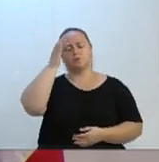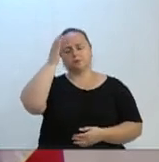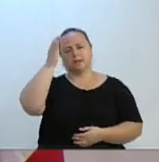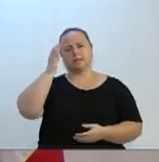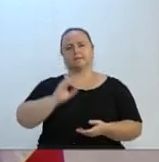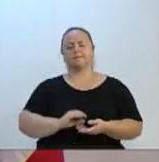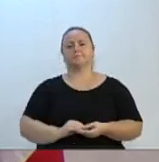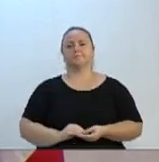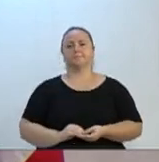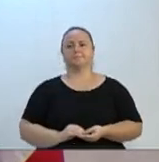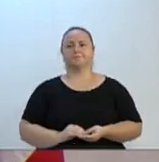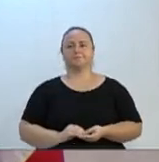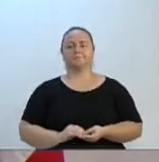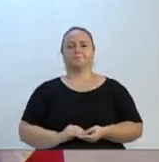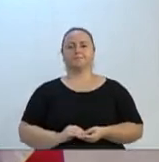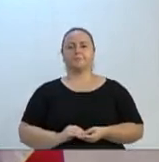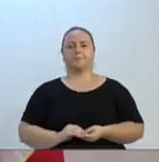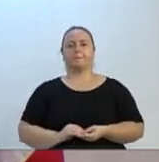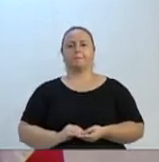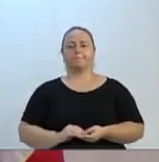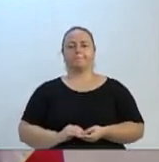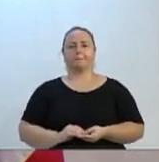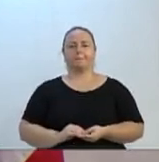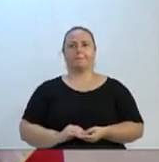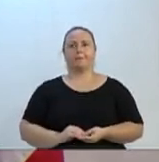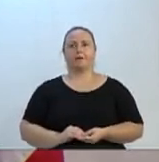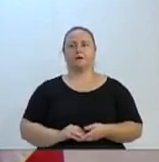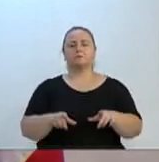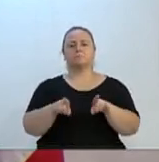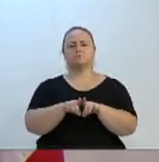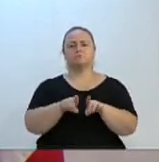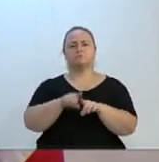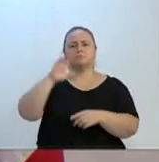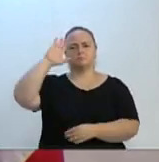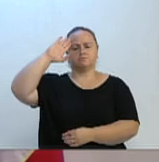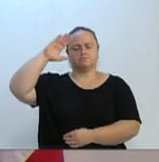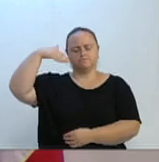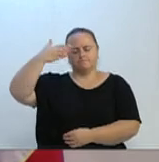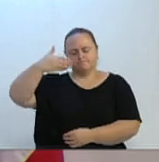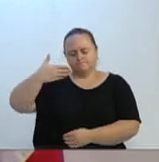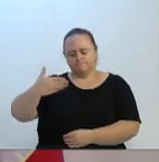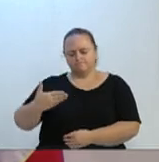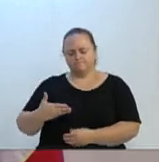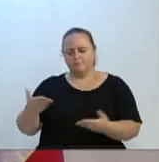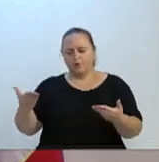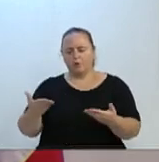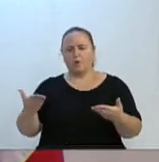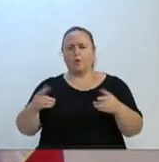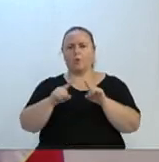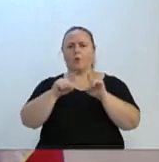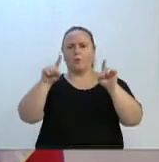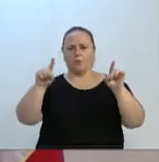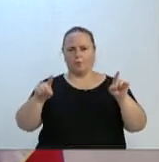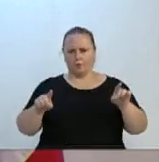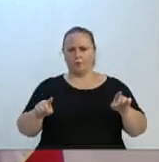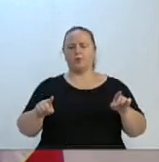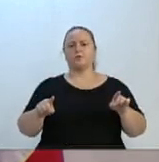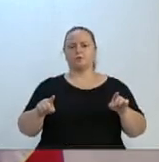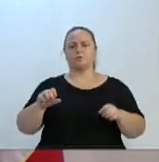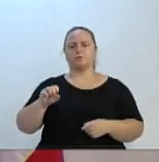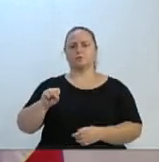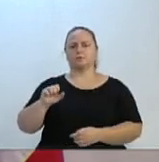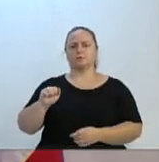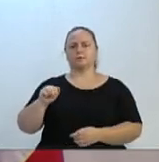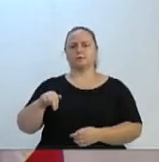Gostaria também de fazer a minha homenagem ao servidor da Guarda Municipal de Trânsito, o Sandro